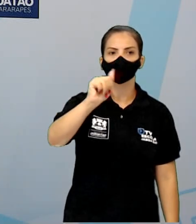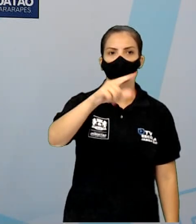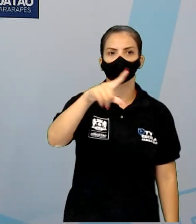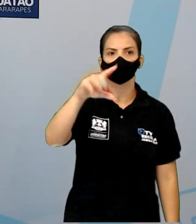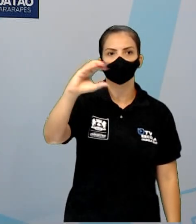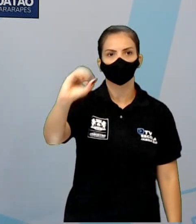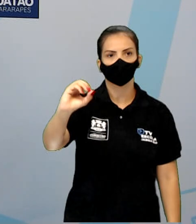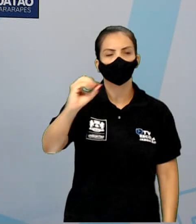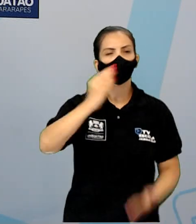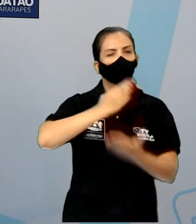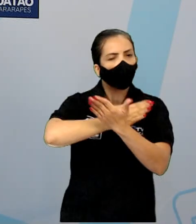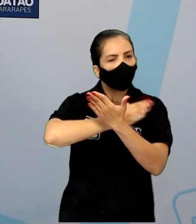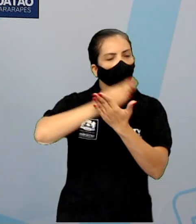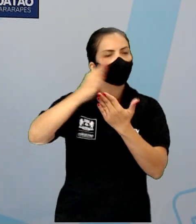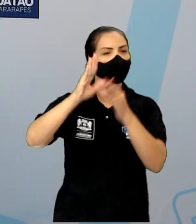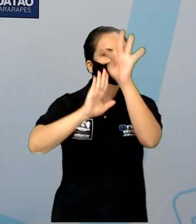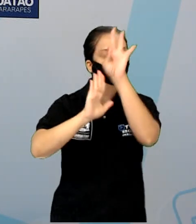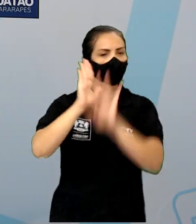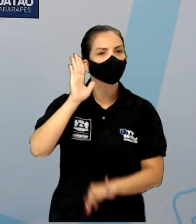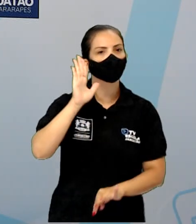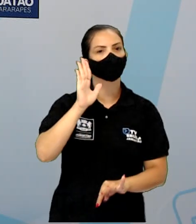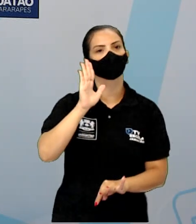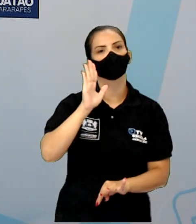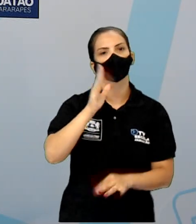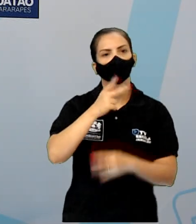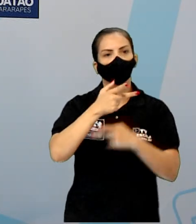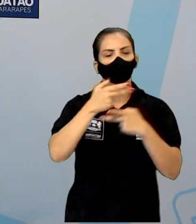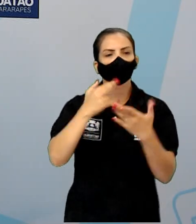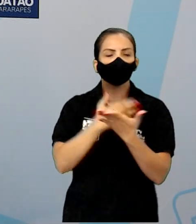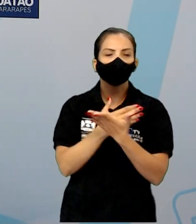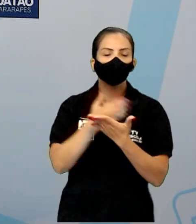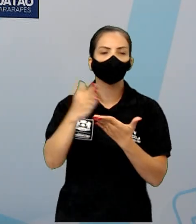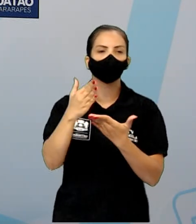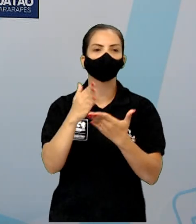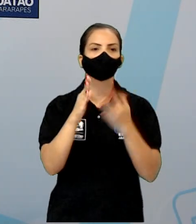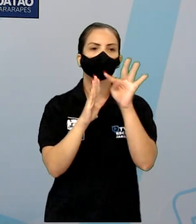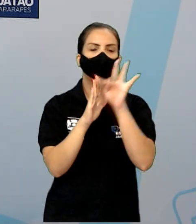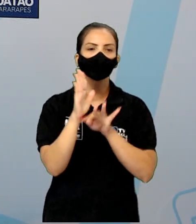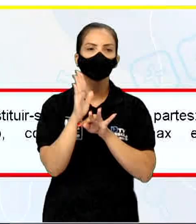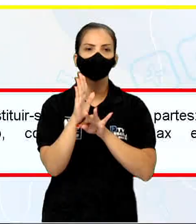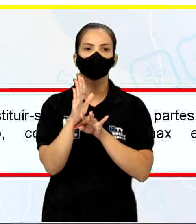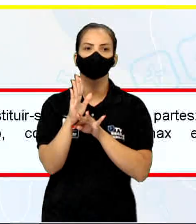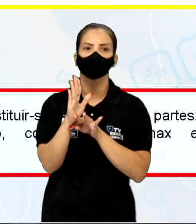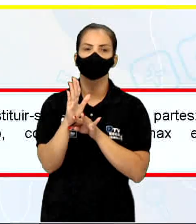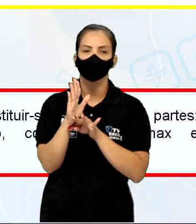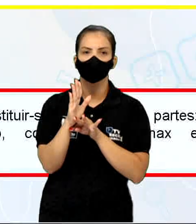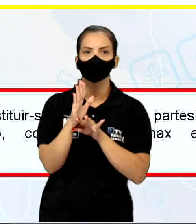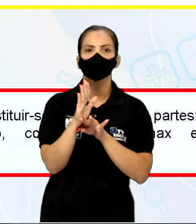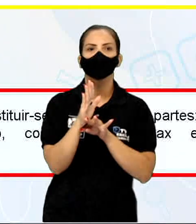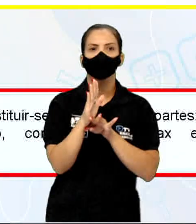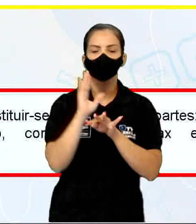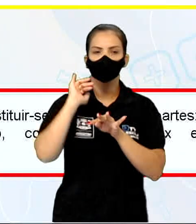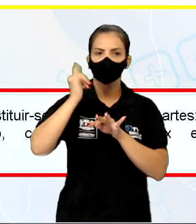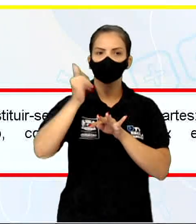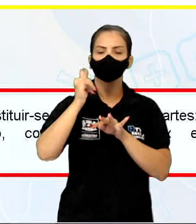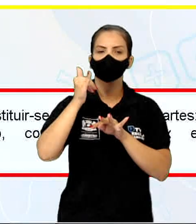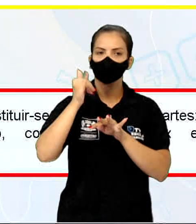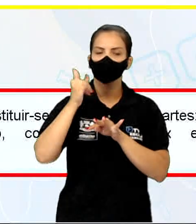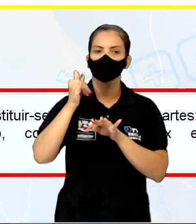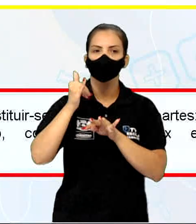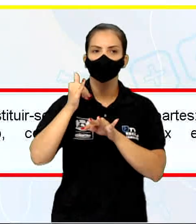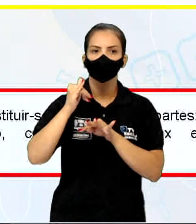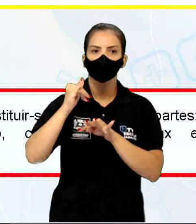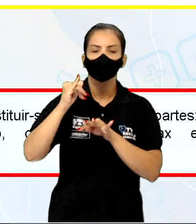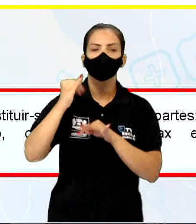A introdução, a gente vai ter a situação inicial. Que situação inicial é essa? Constitui do começo da narrativa. Essa